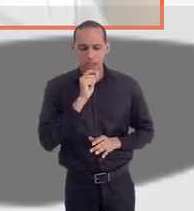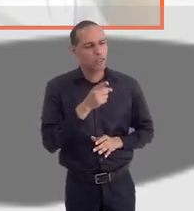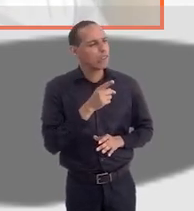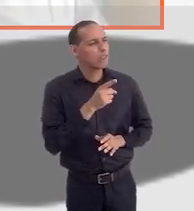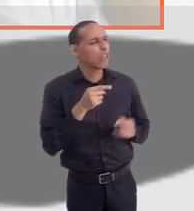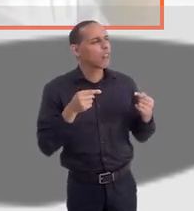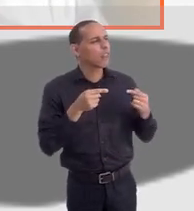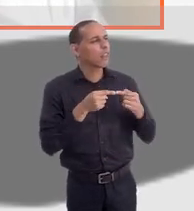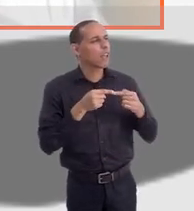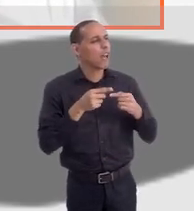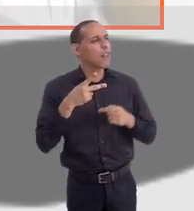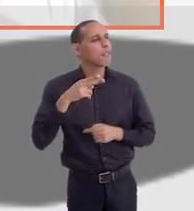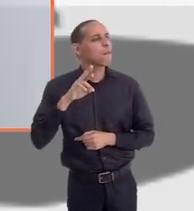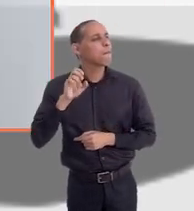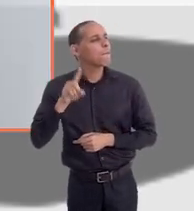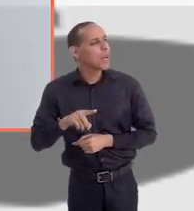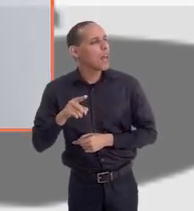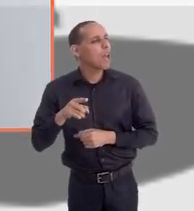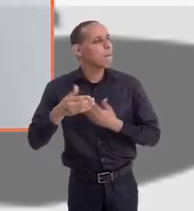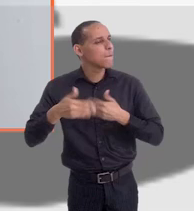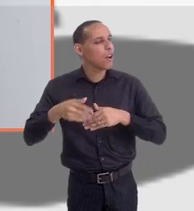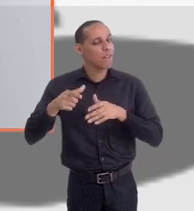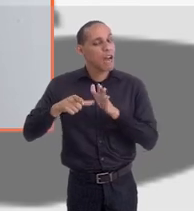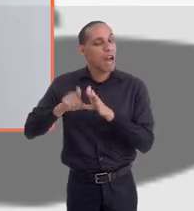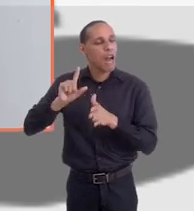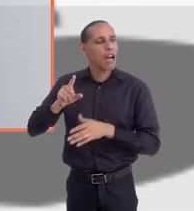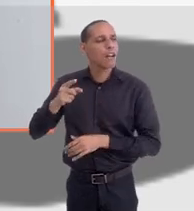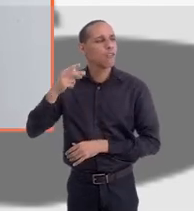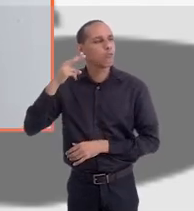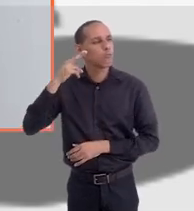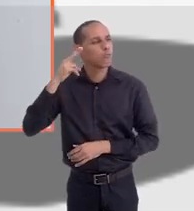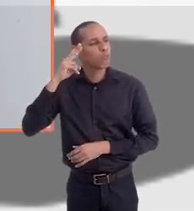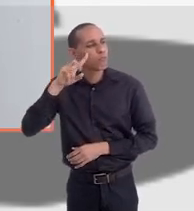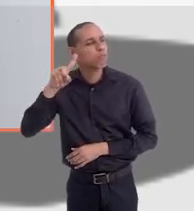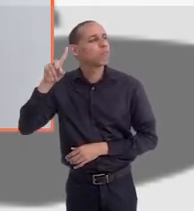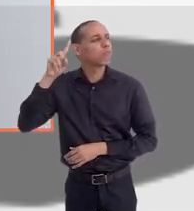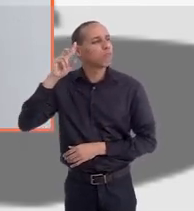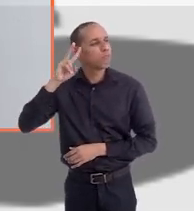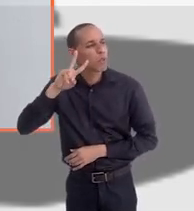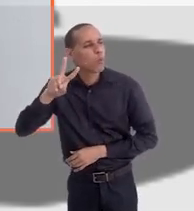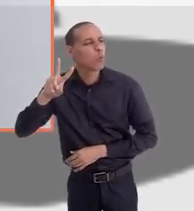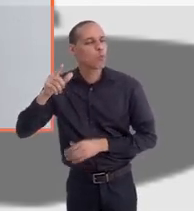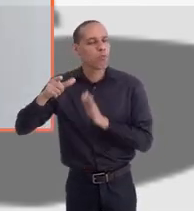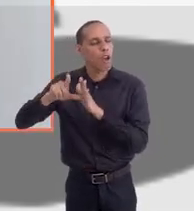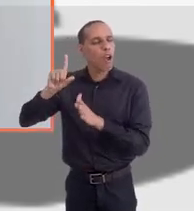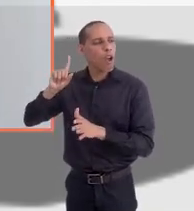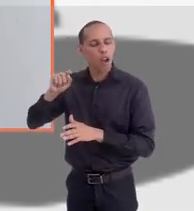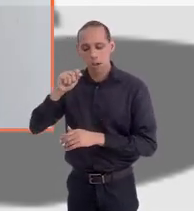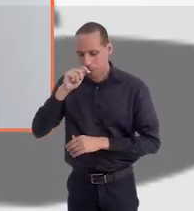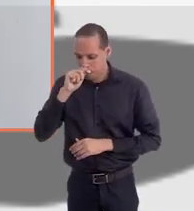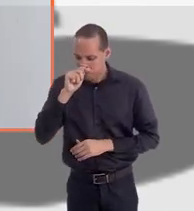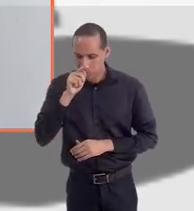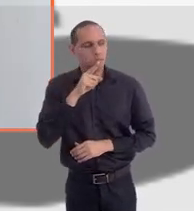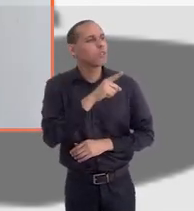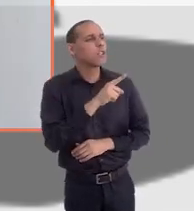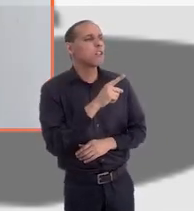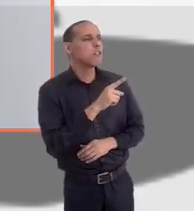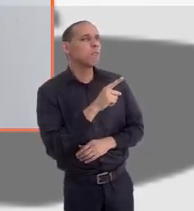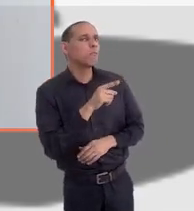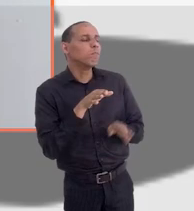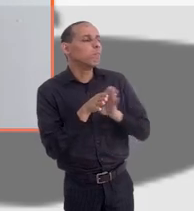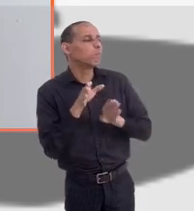em relação à pré-prova, aquele dia anterior, dois dias anteriores, que é o que a gente está já conversando aqui, você